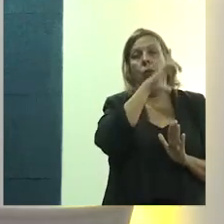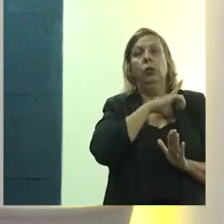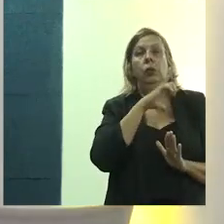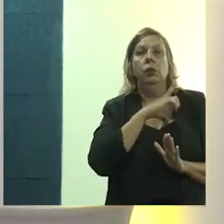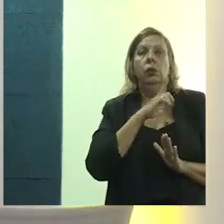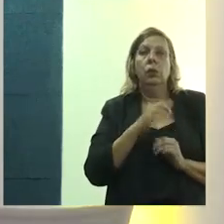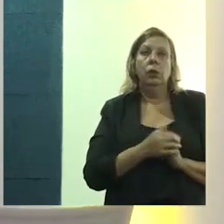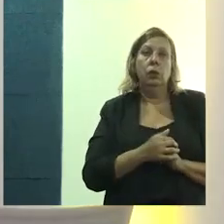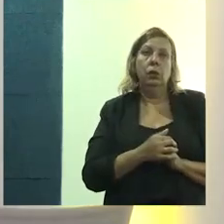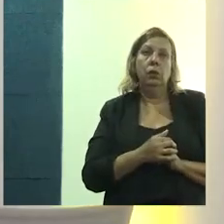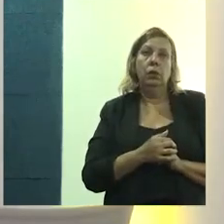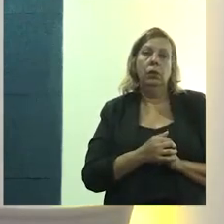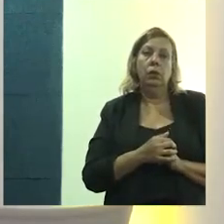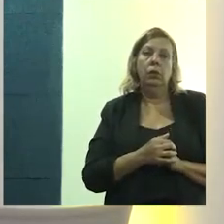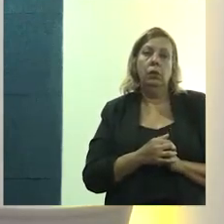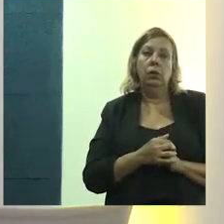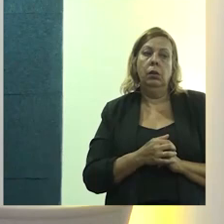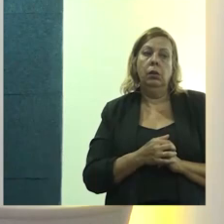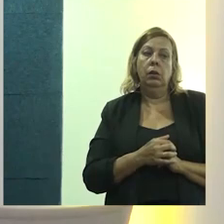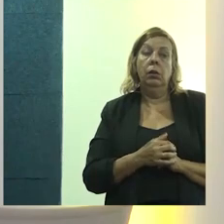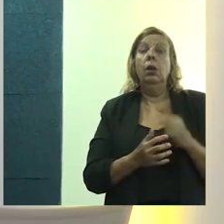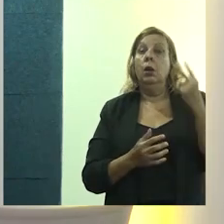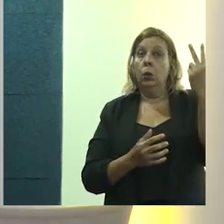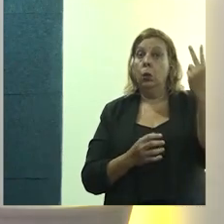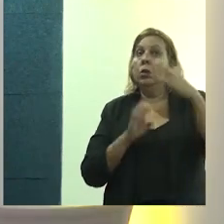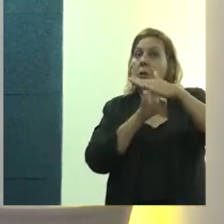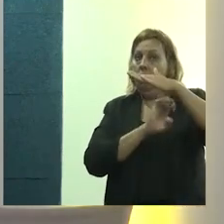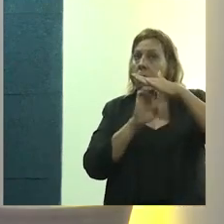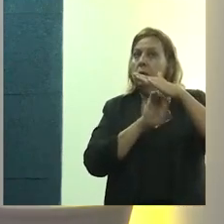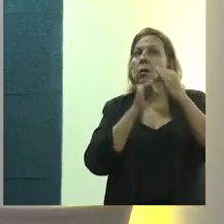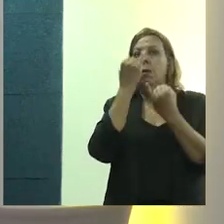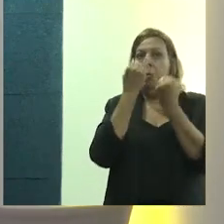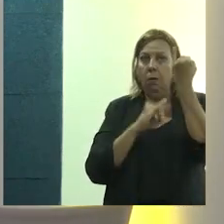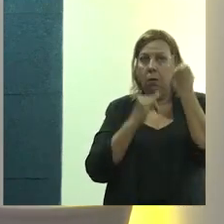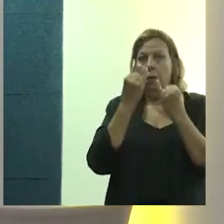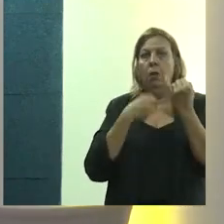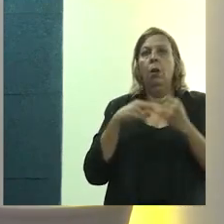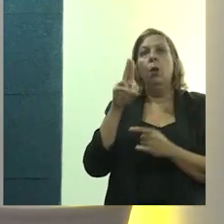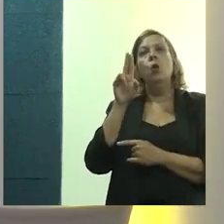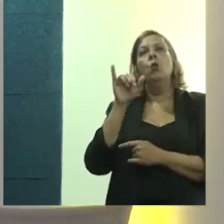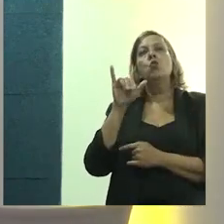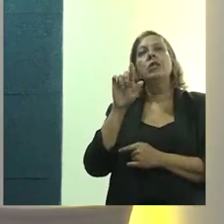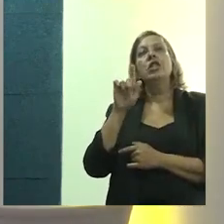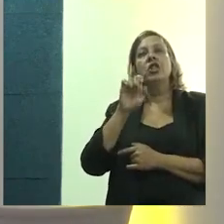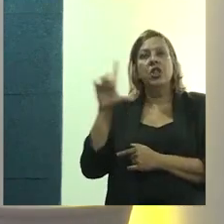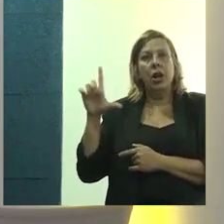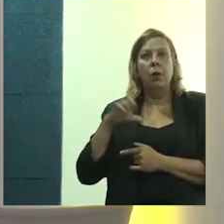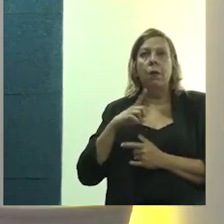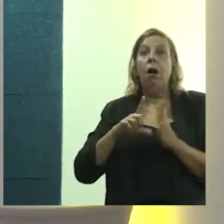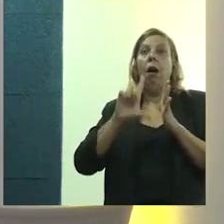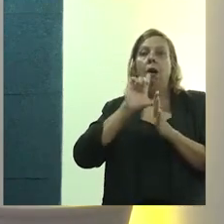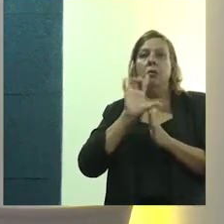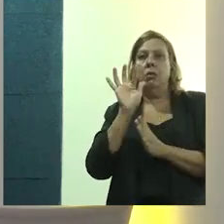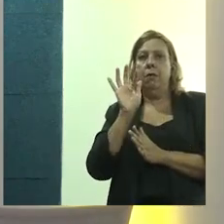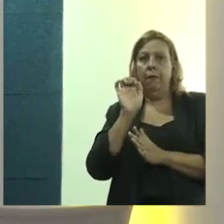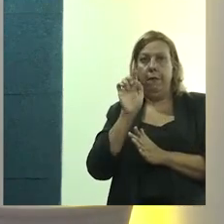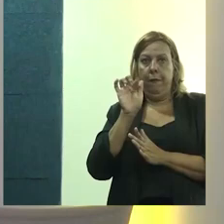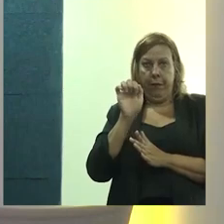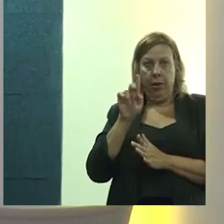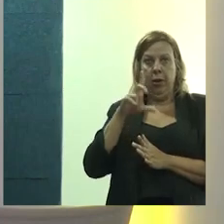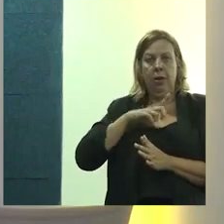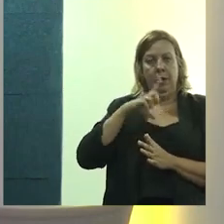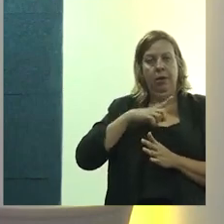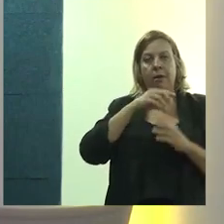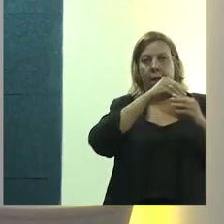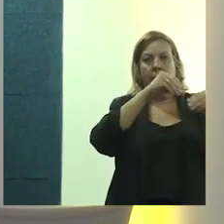duas grandes empresas lá. A Unigel, atualmente, que era a antiga Fafem, que a Fafem fechou,